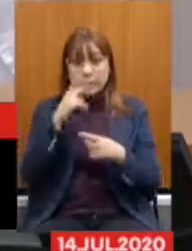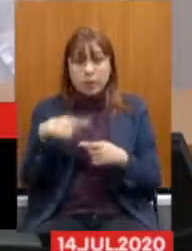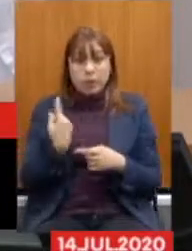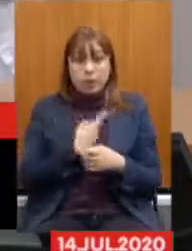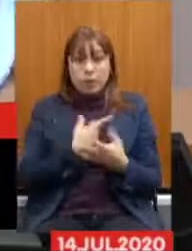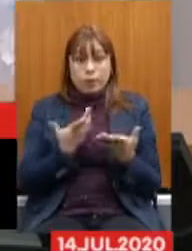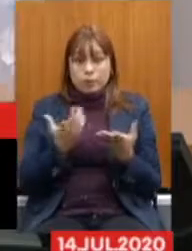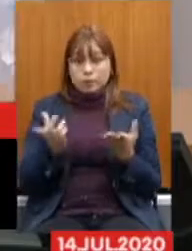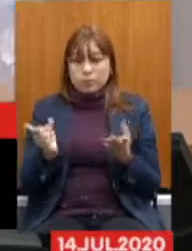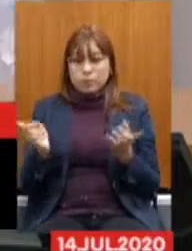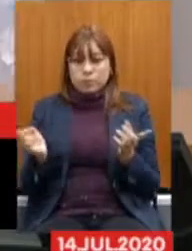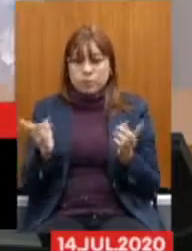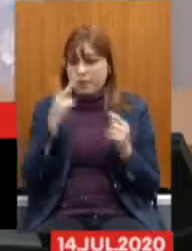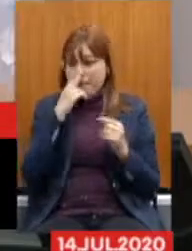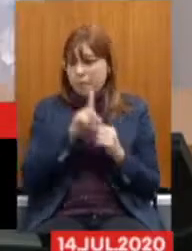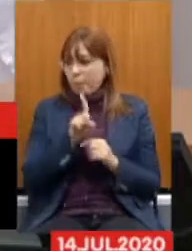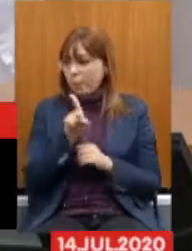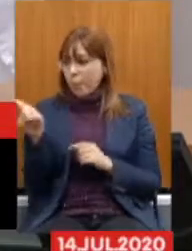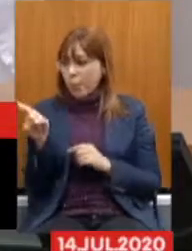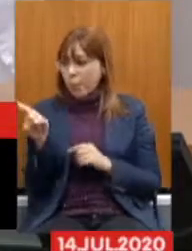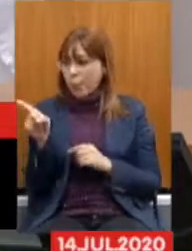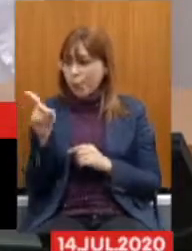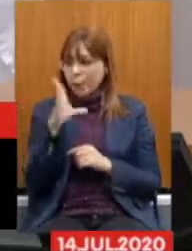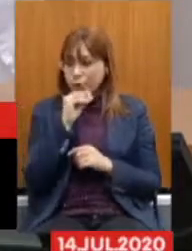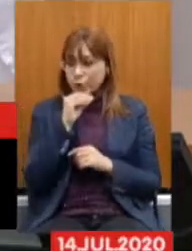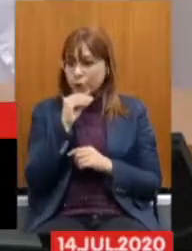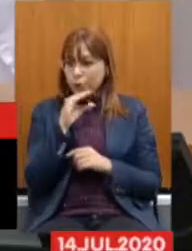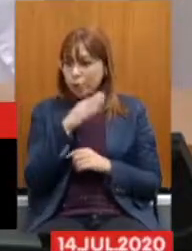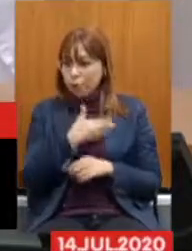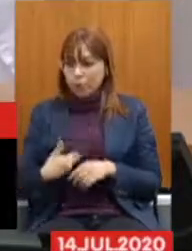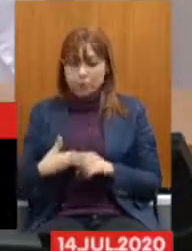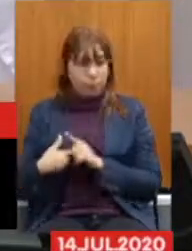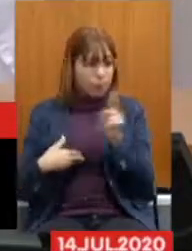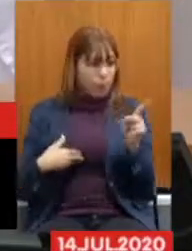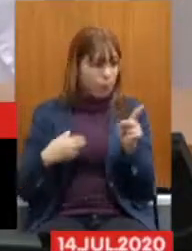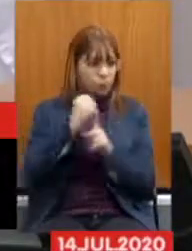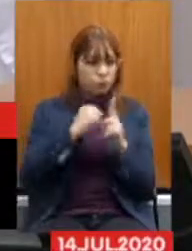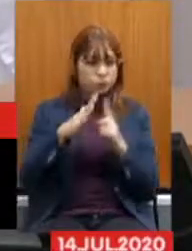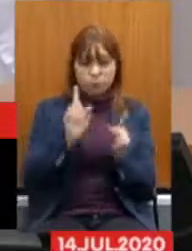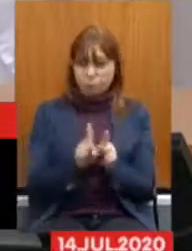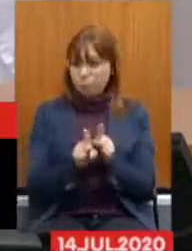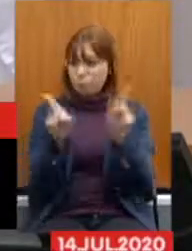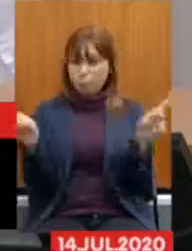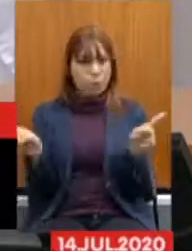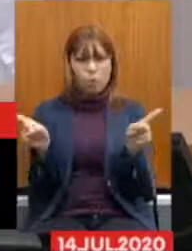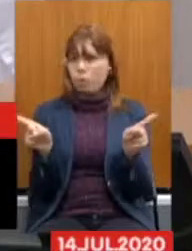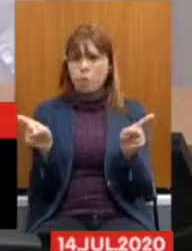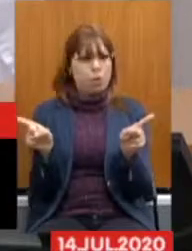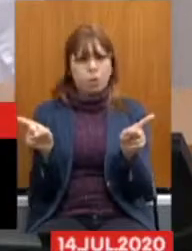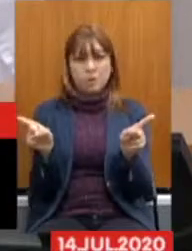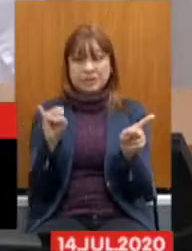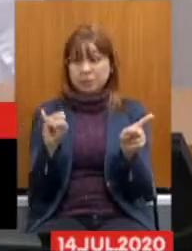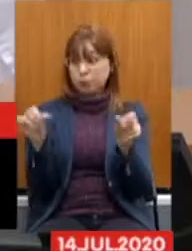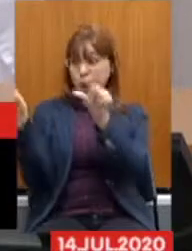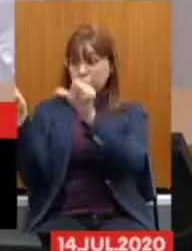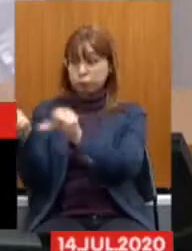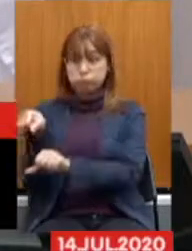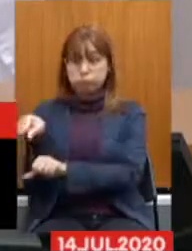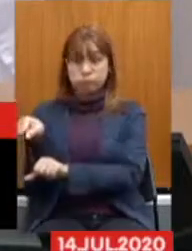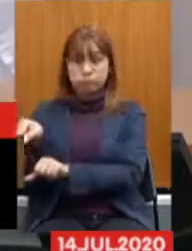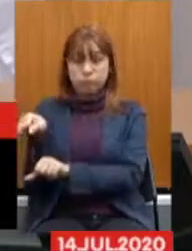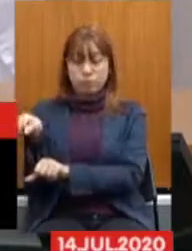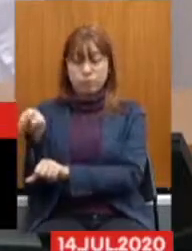Em lados opostos Não sociedade E servidor público Está do mesmo lado Quando você precariza O serviço público Você